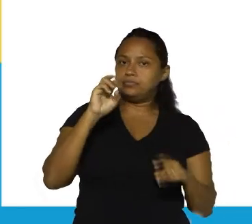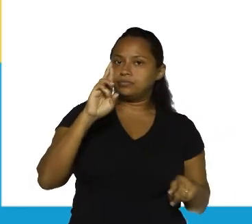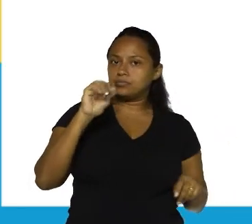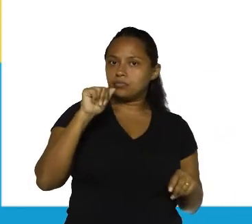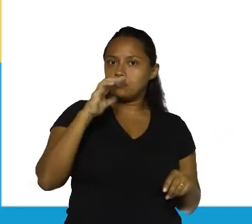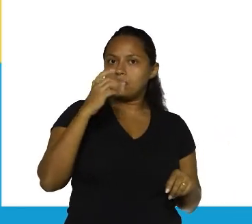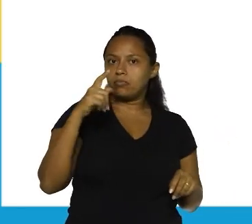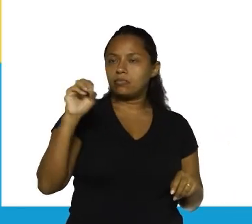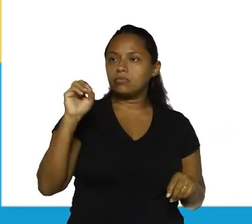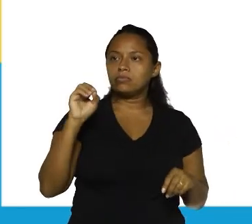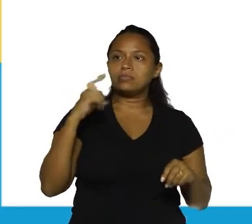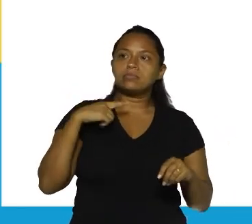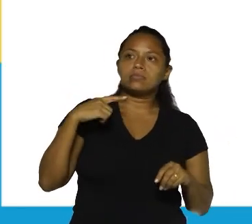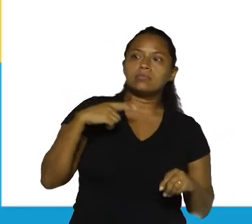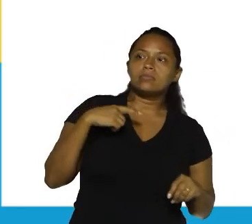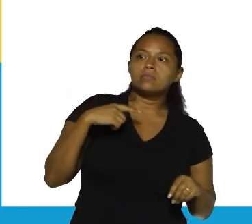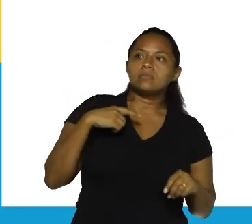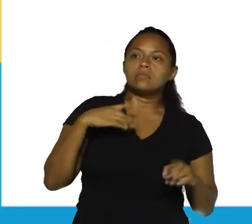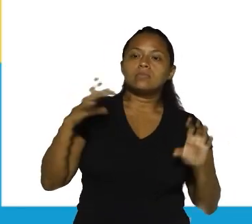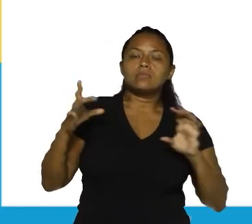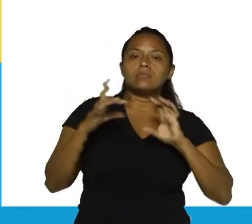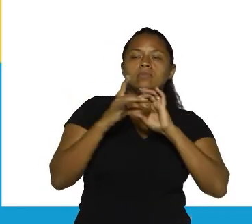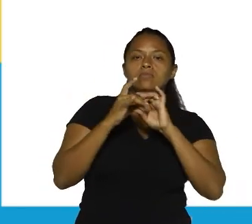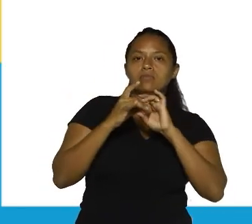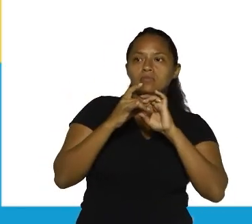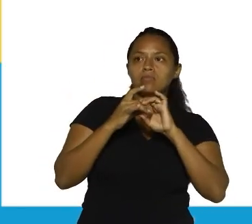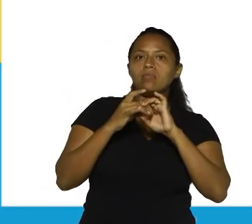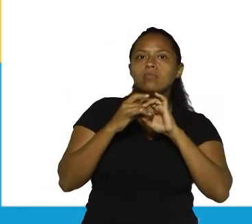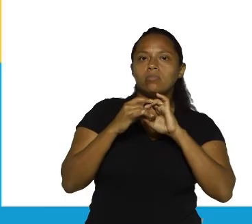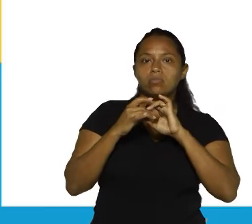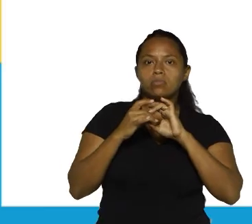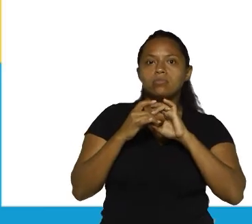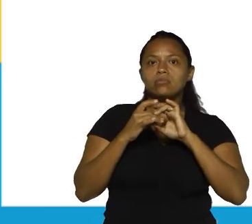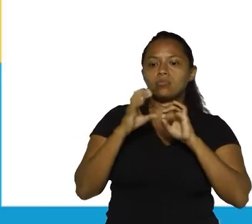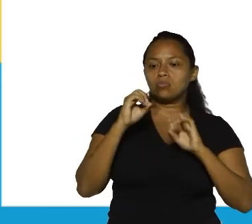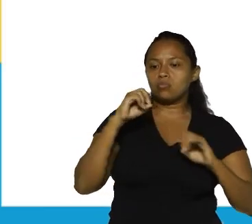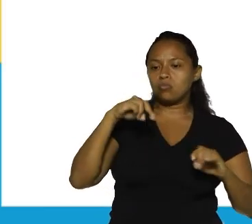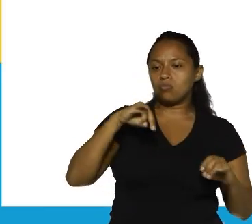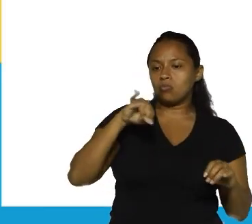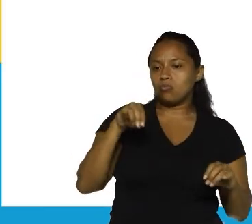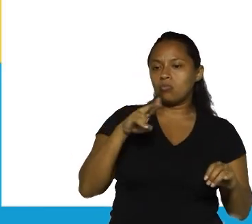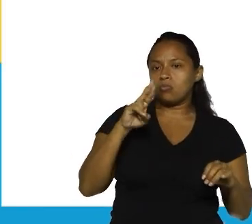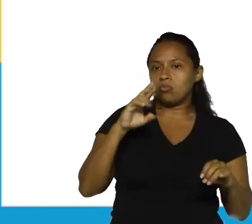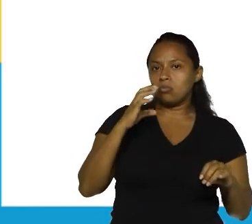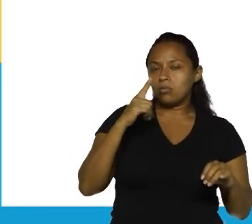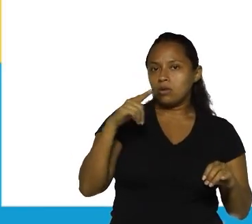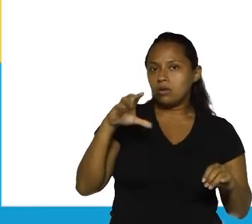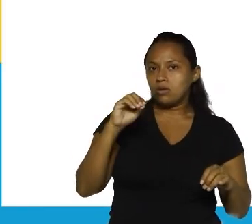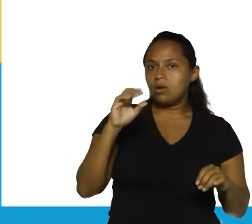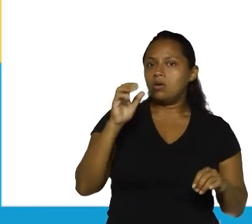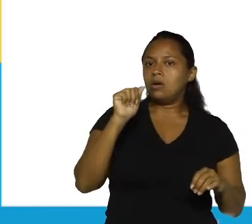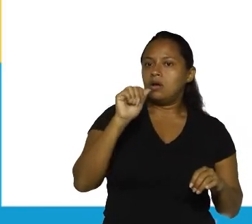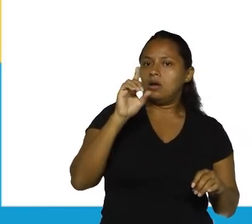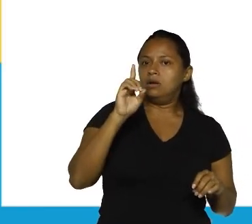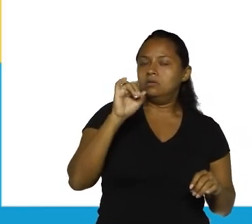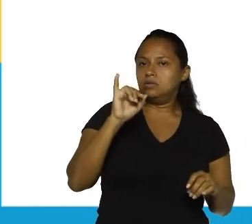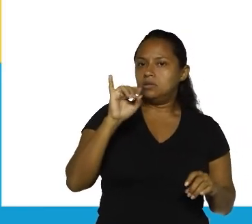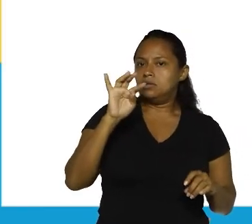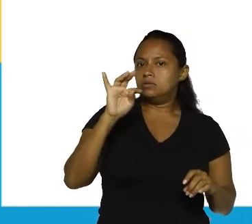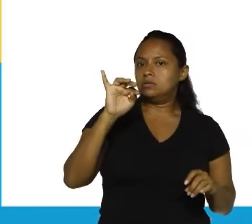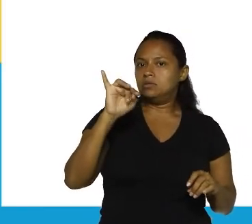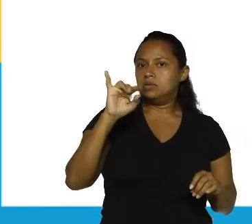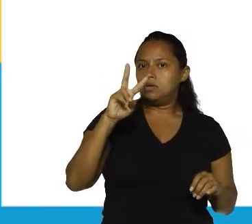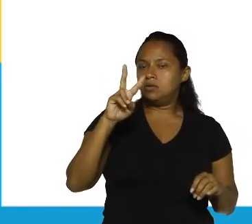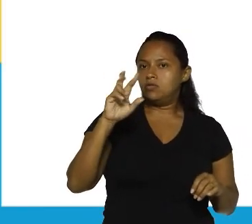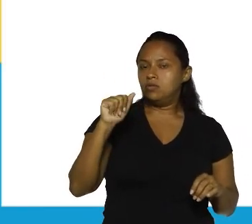E essas duas orações estão conectadas por meio de uma conjunção aditiva, que é justamente uma conjunção